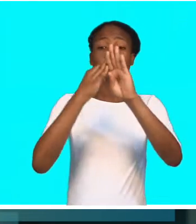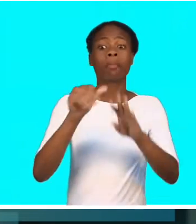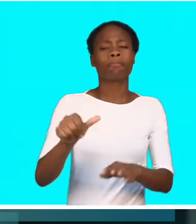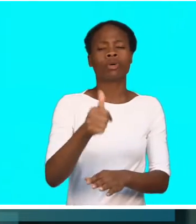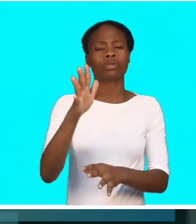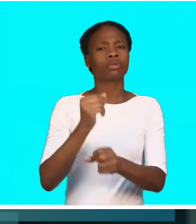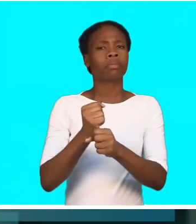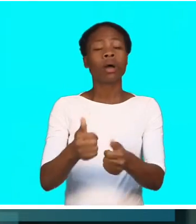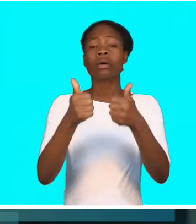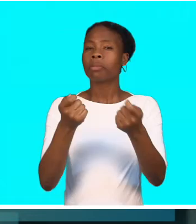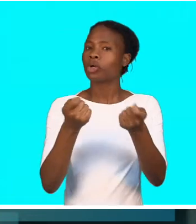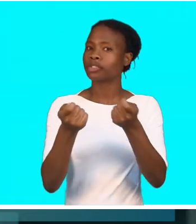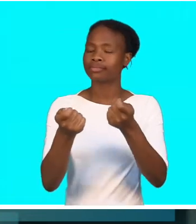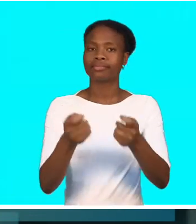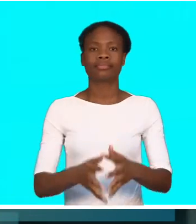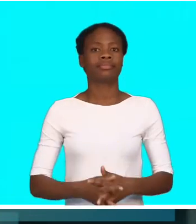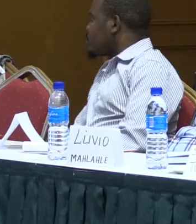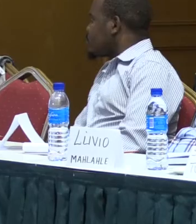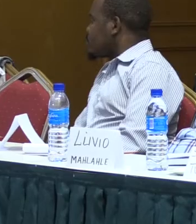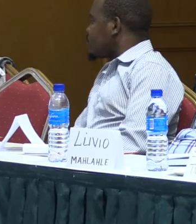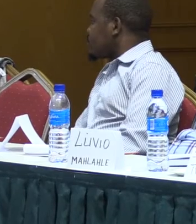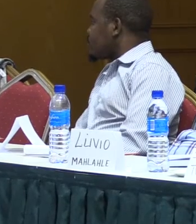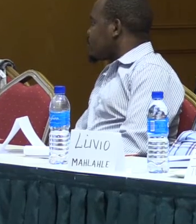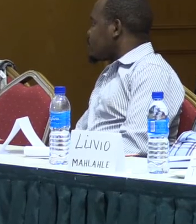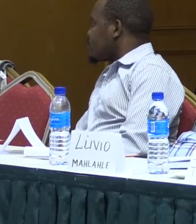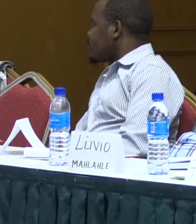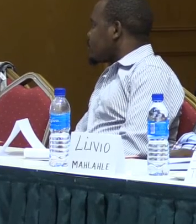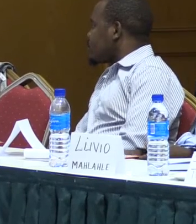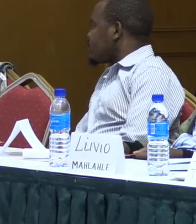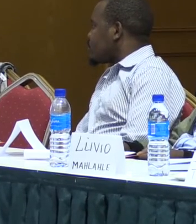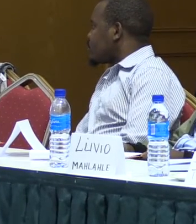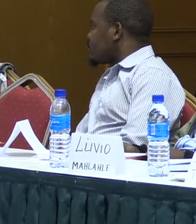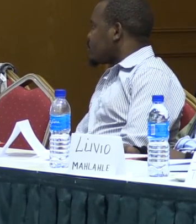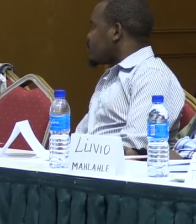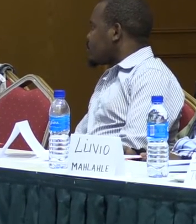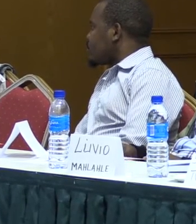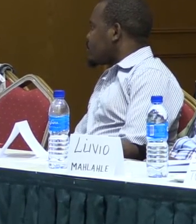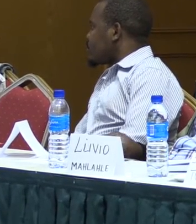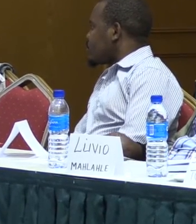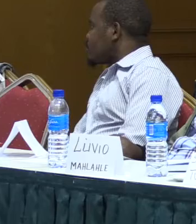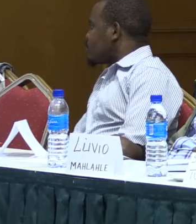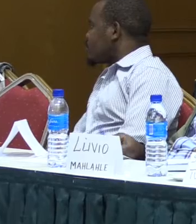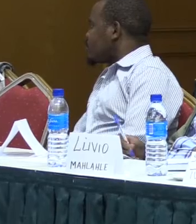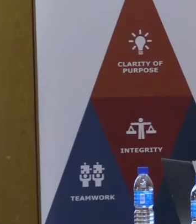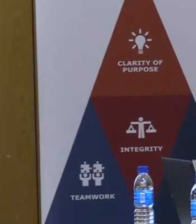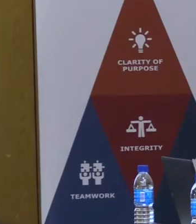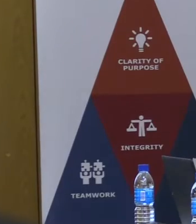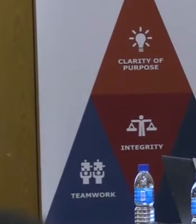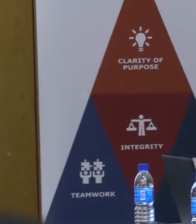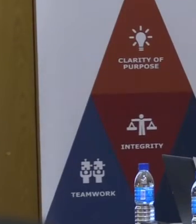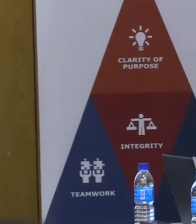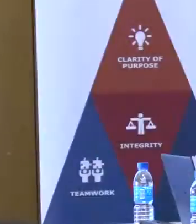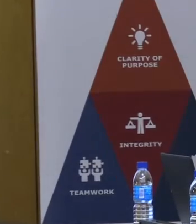à implementação dos seus programas. O objetivo é garantir que elas melhorem a qualidade dos serviços prestados em